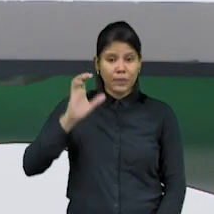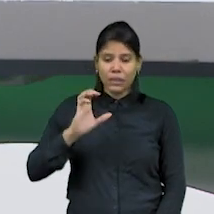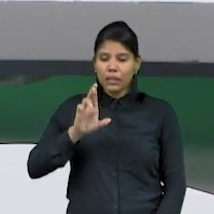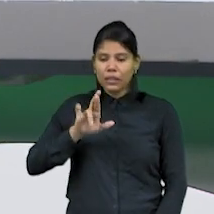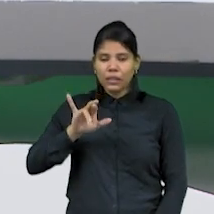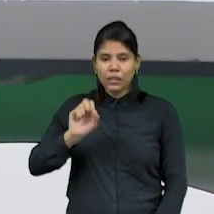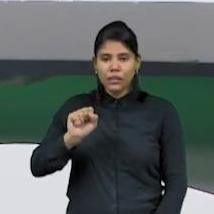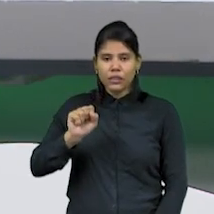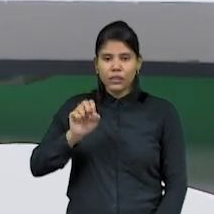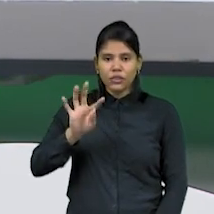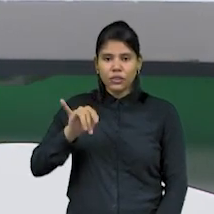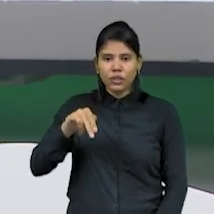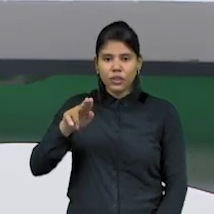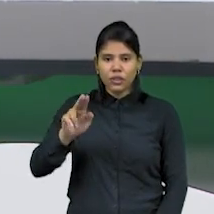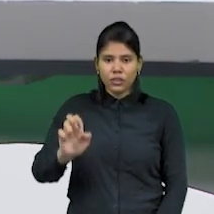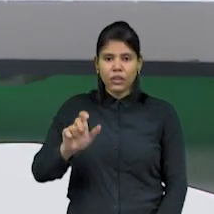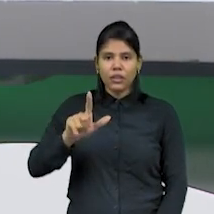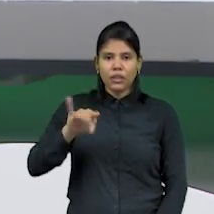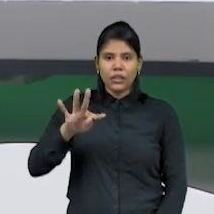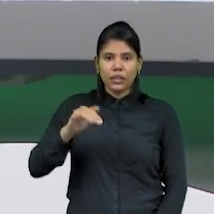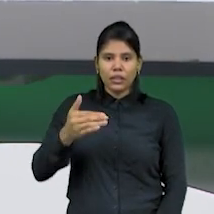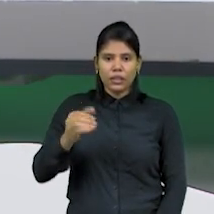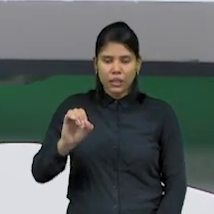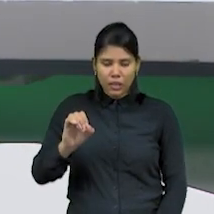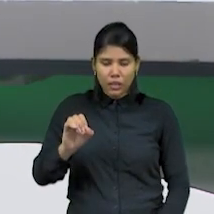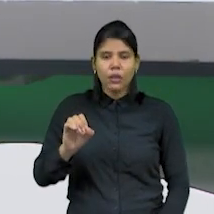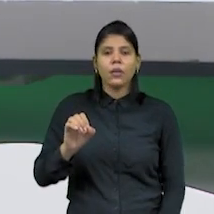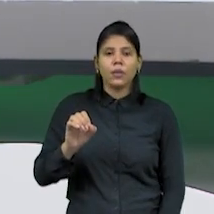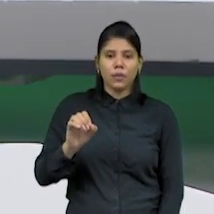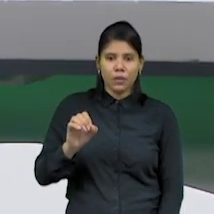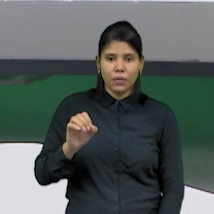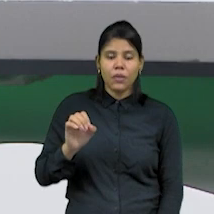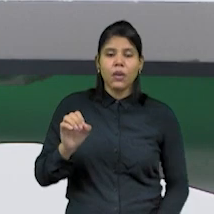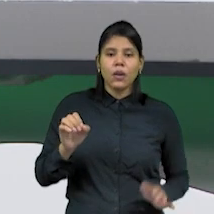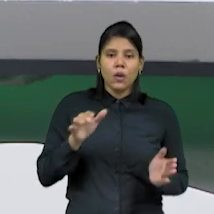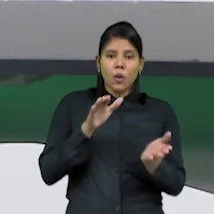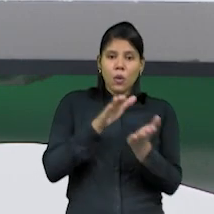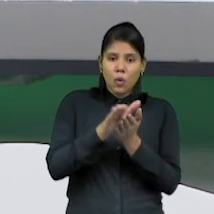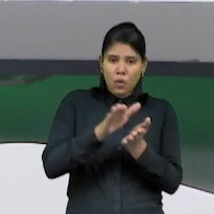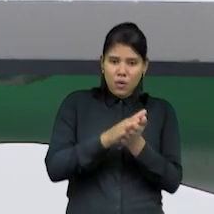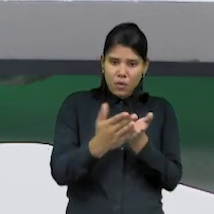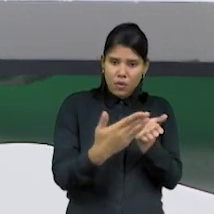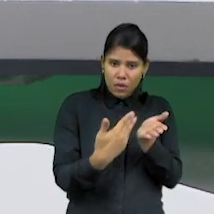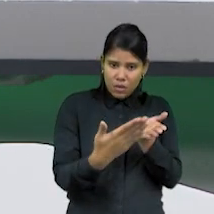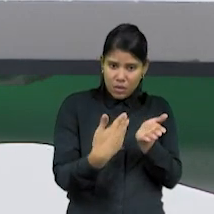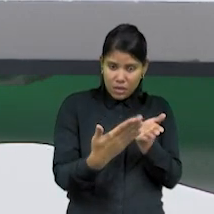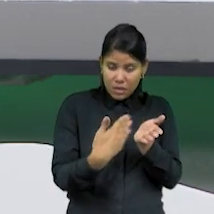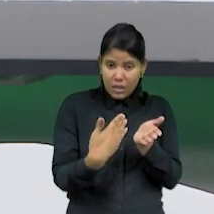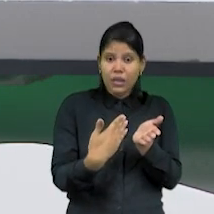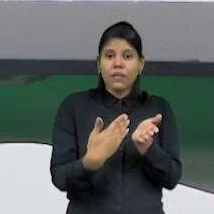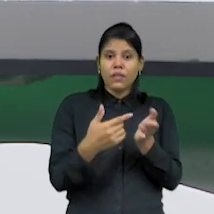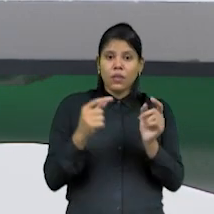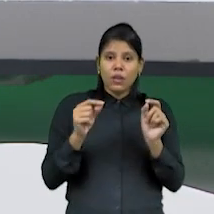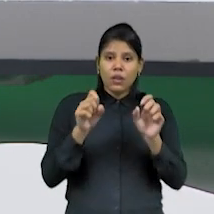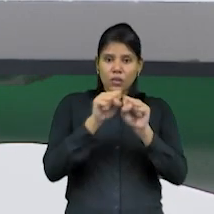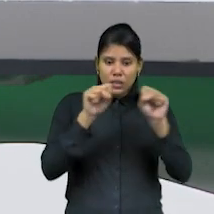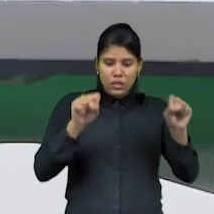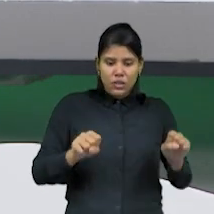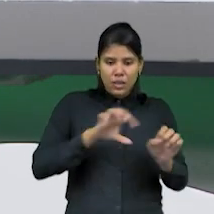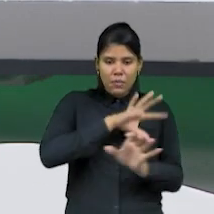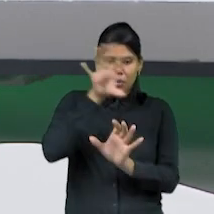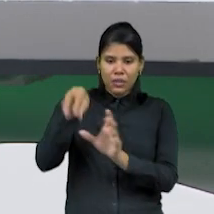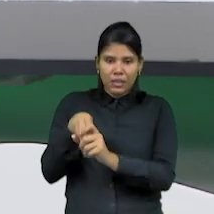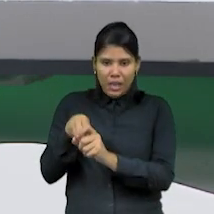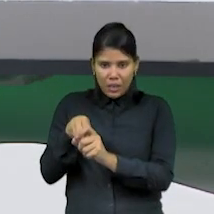Brasília, no Congresso com Sade de Gestão Pública, o livro Enxergando o Invisível, o Sistêmico na Gestão Pública.